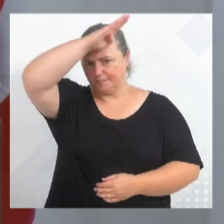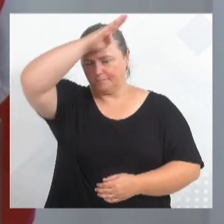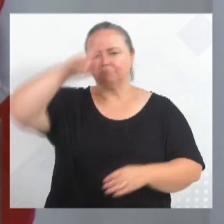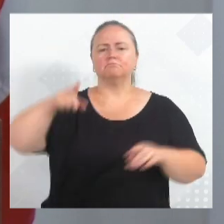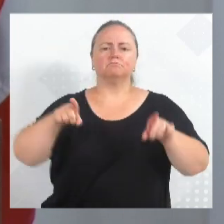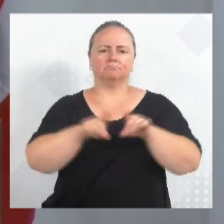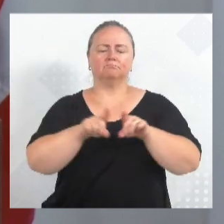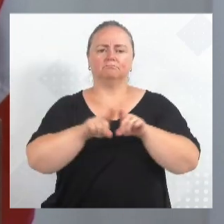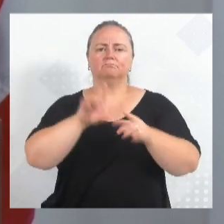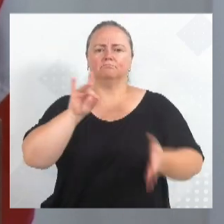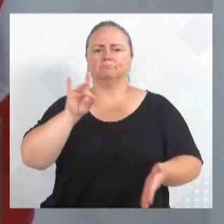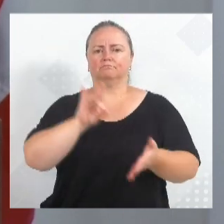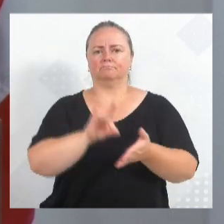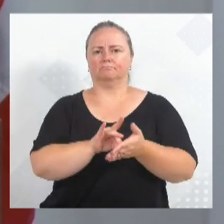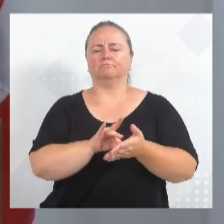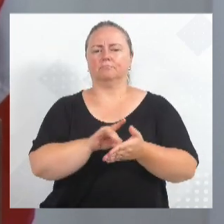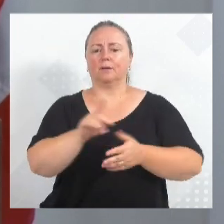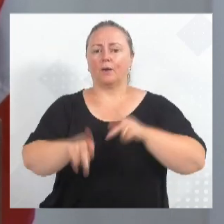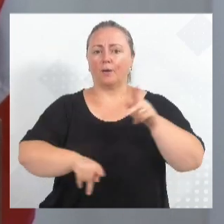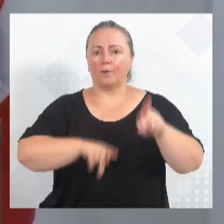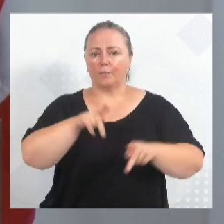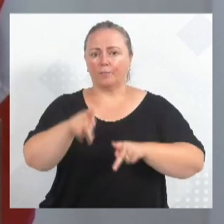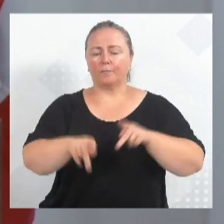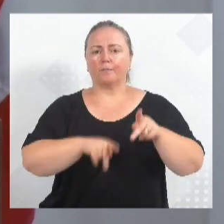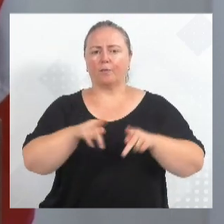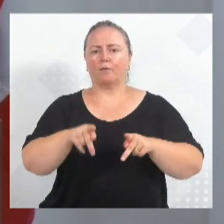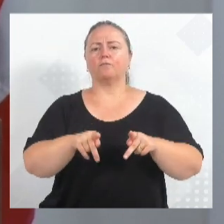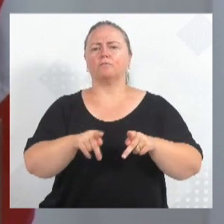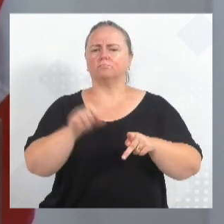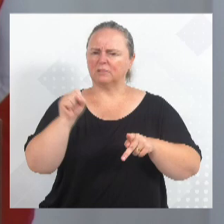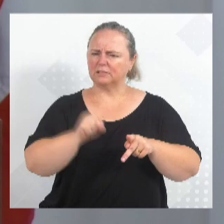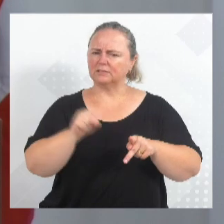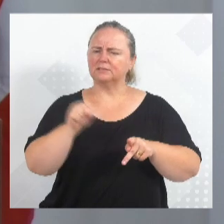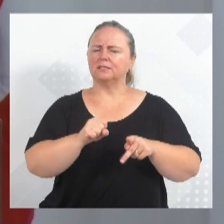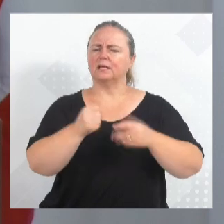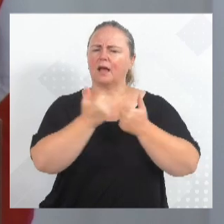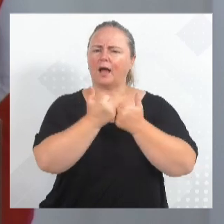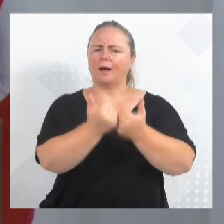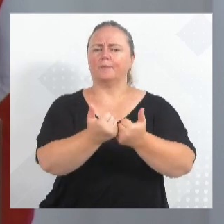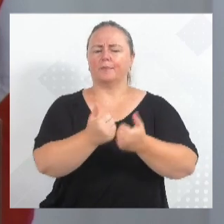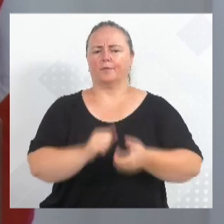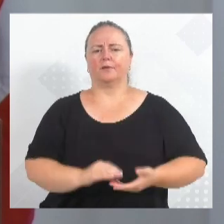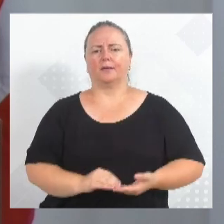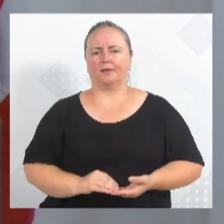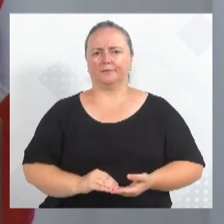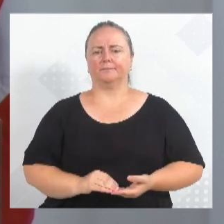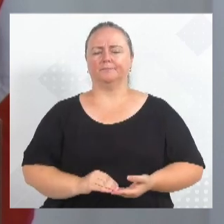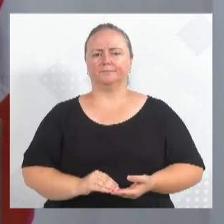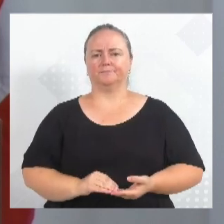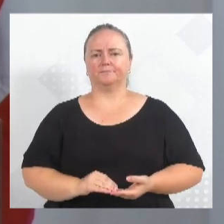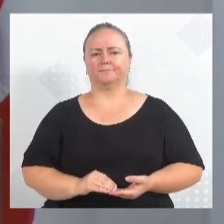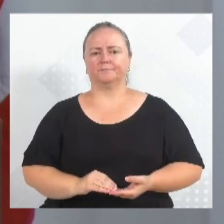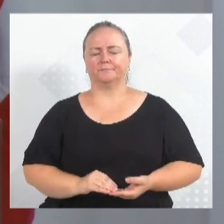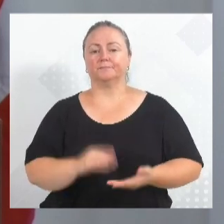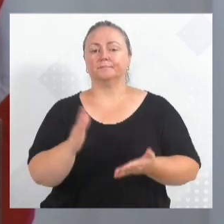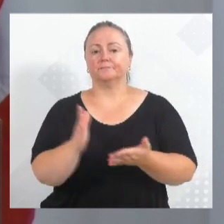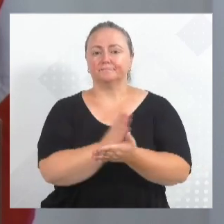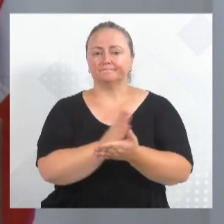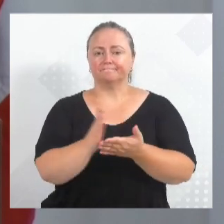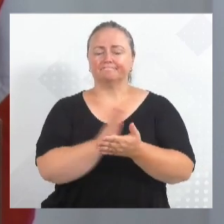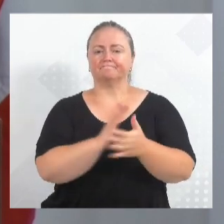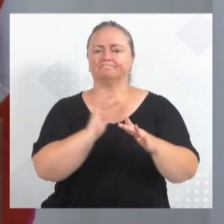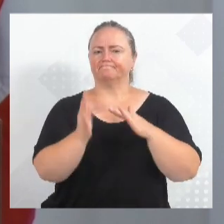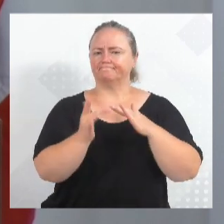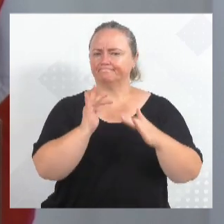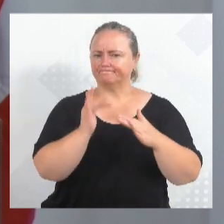demonstração que o povo foi para as ruas dando total apoio. Algumas redes sociais